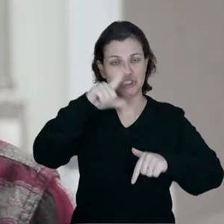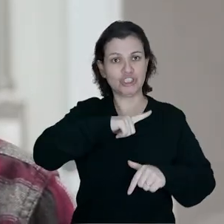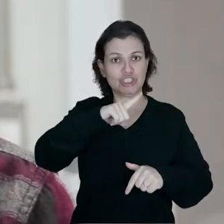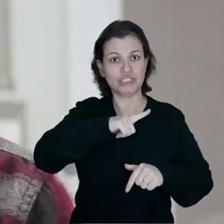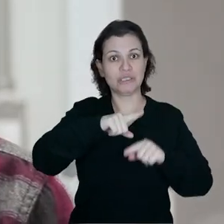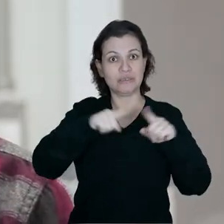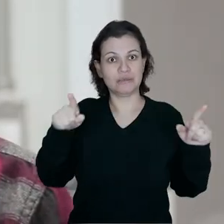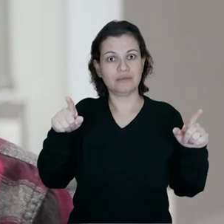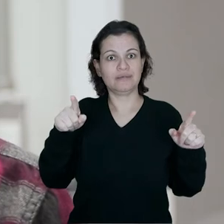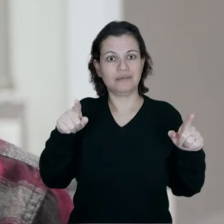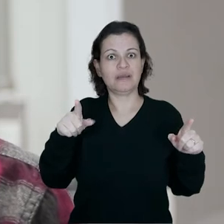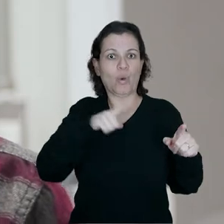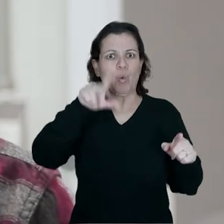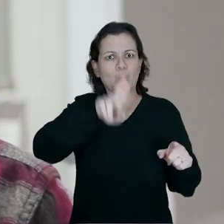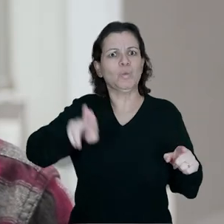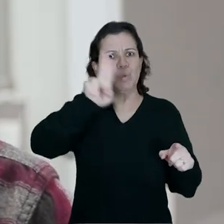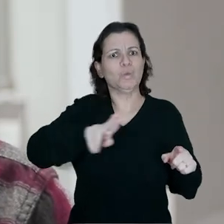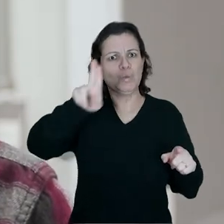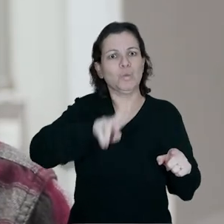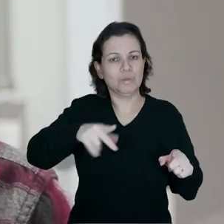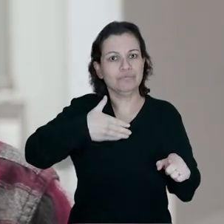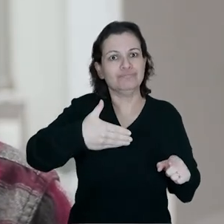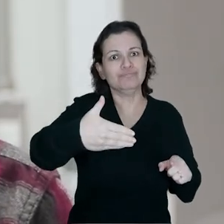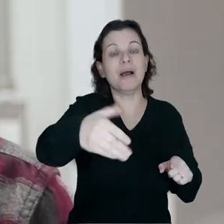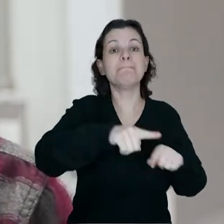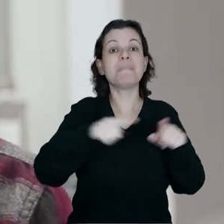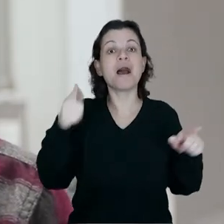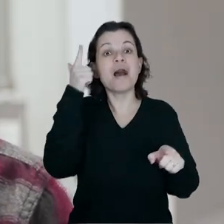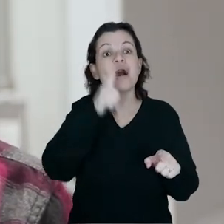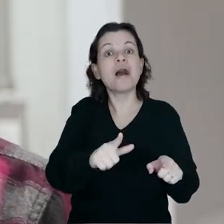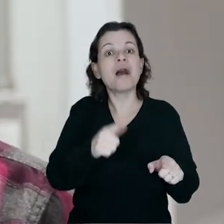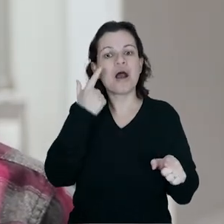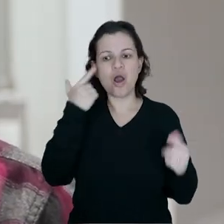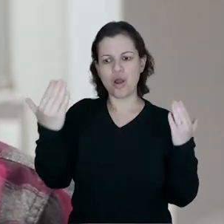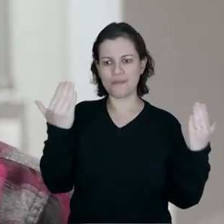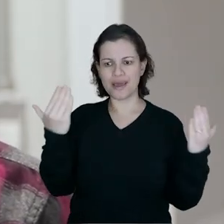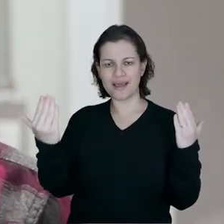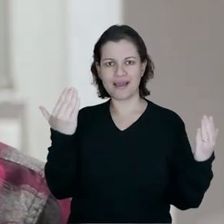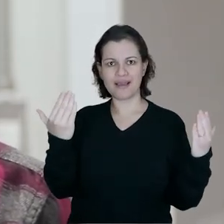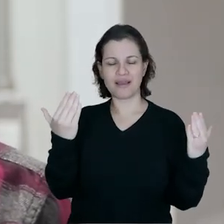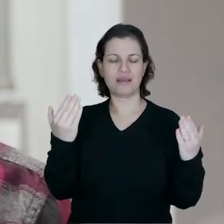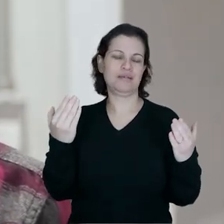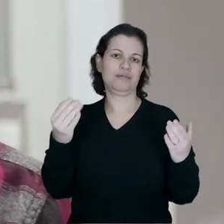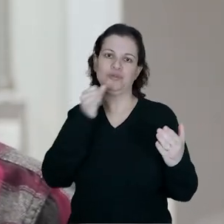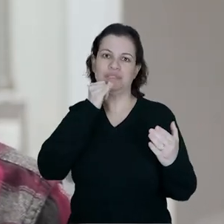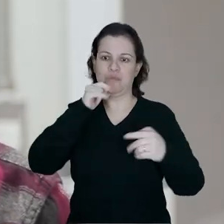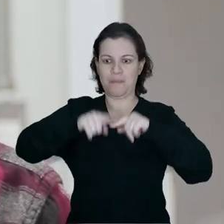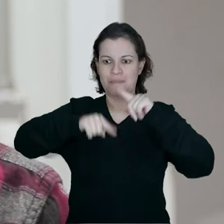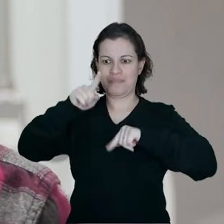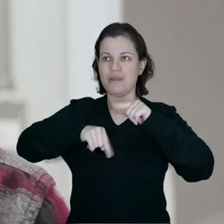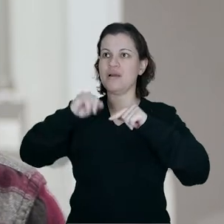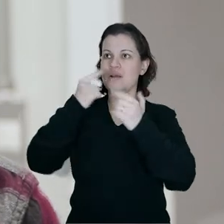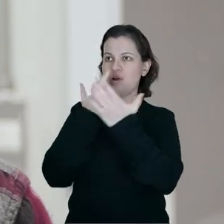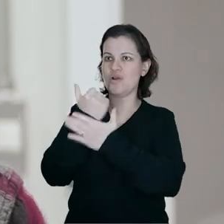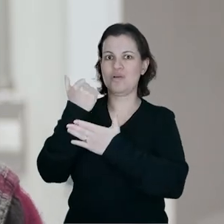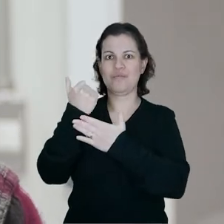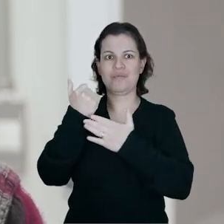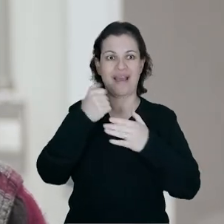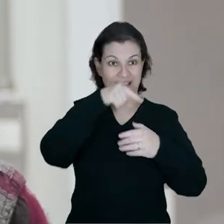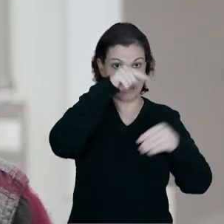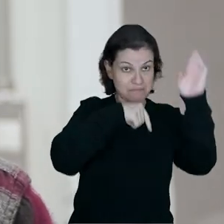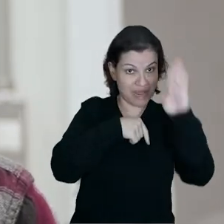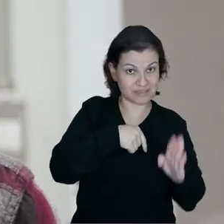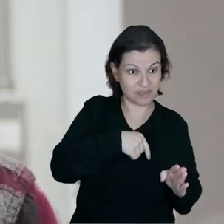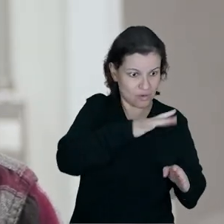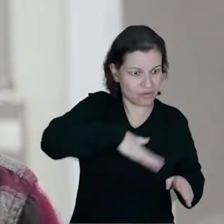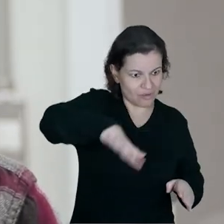material que está sendo utilizado ainda, mas nós conseguimos comparar esses insumos comprados com a empresa